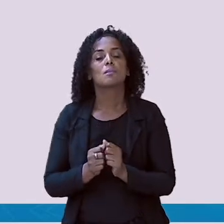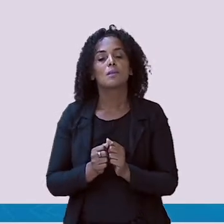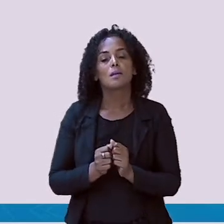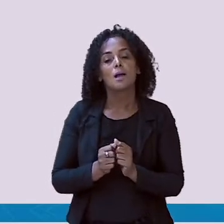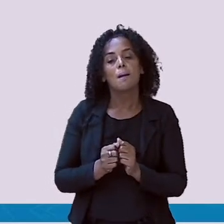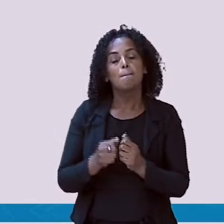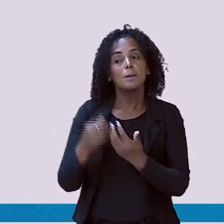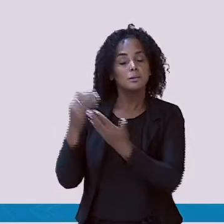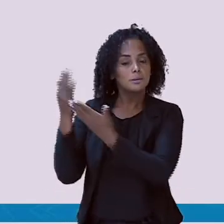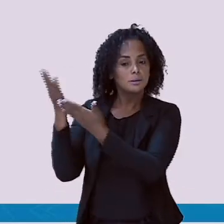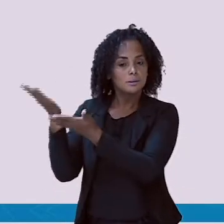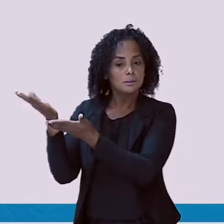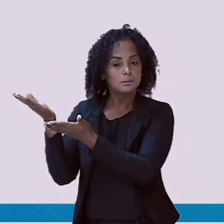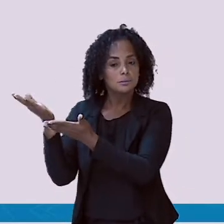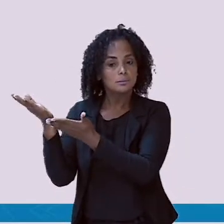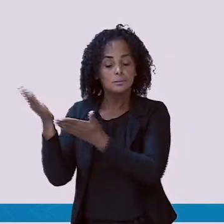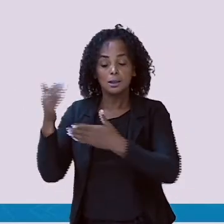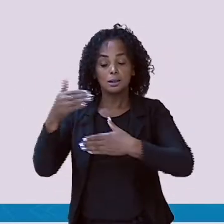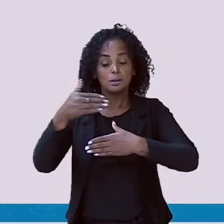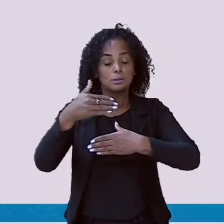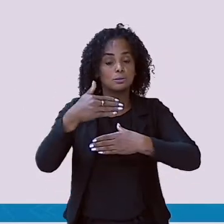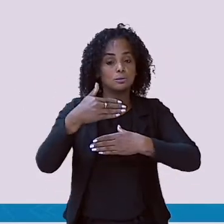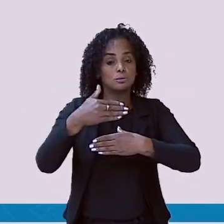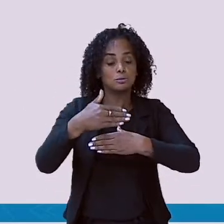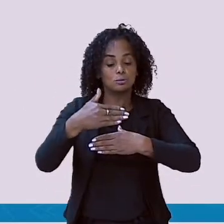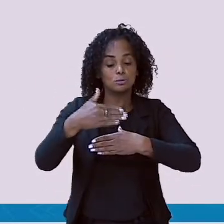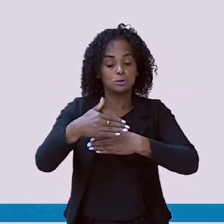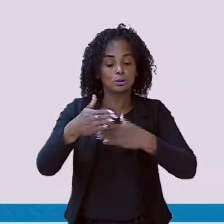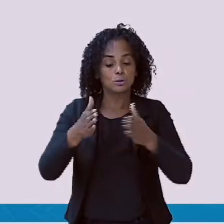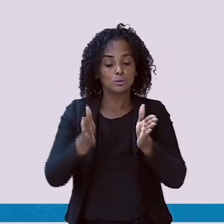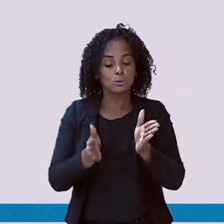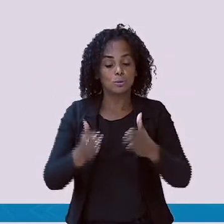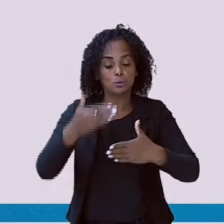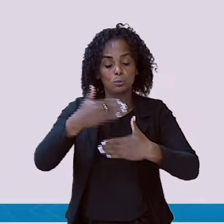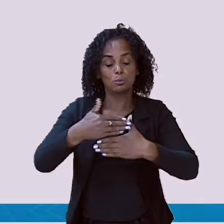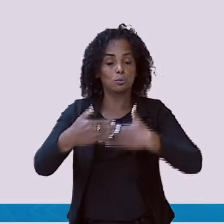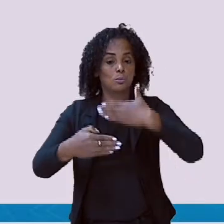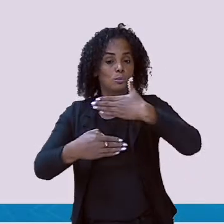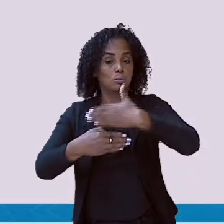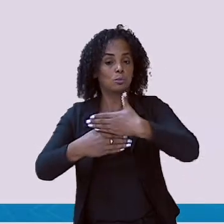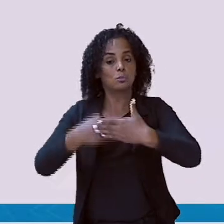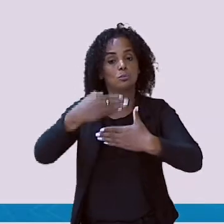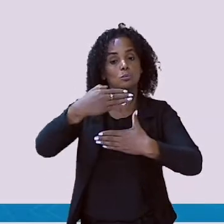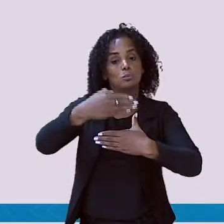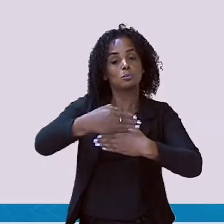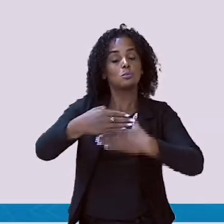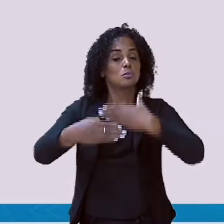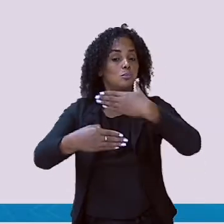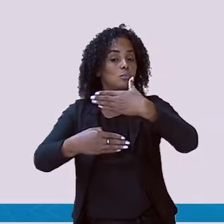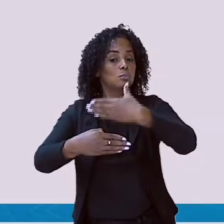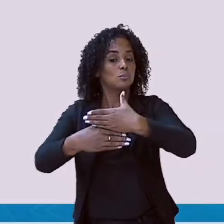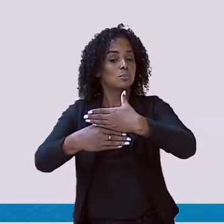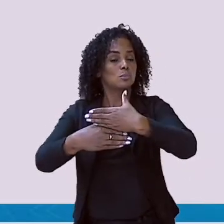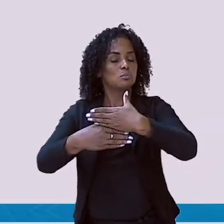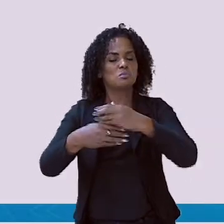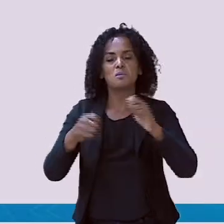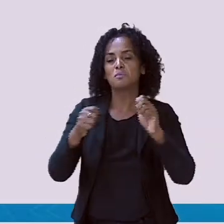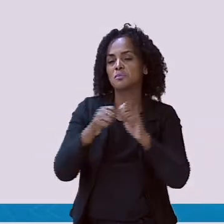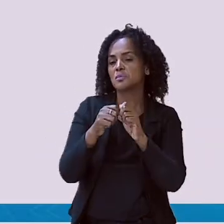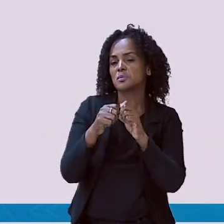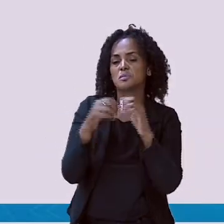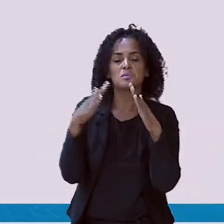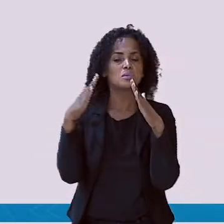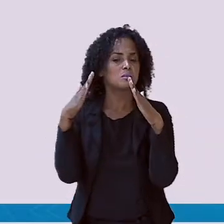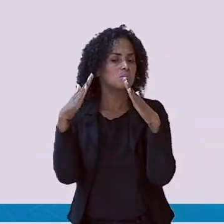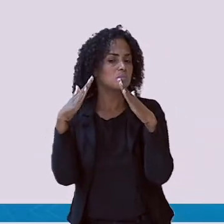Aqui eu tenho um tijolo. Para construir casas,